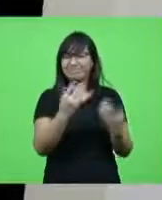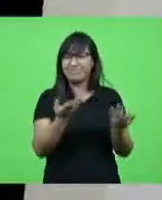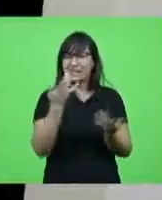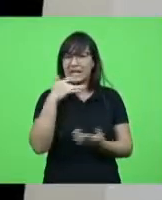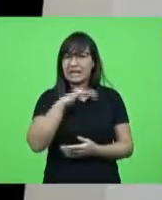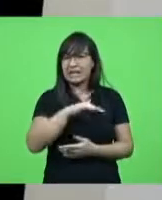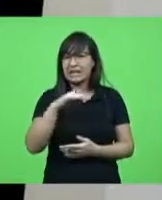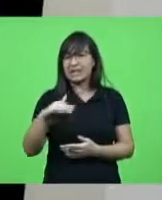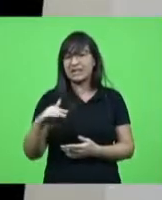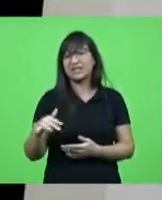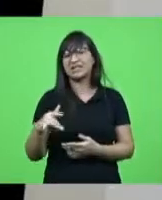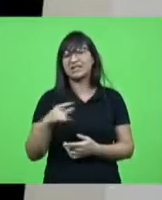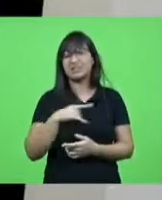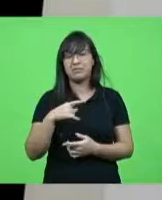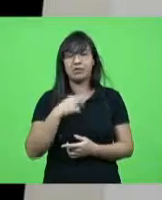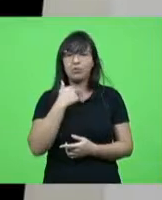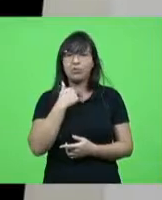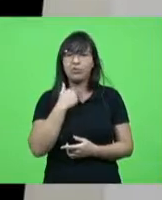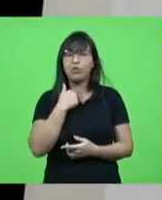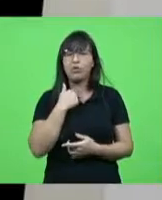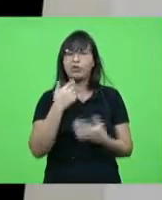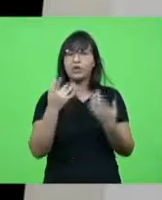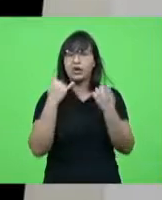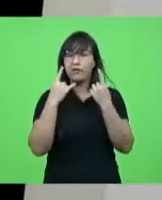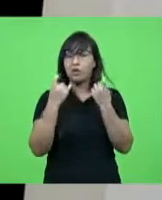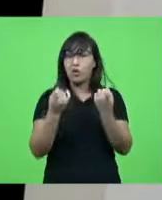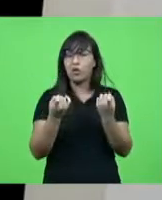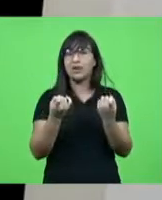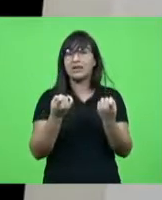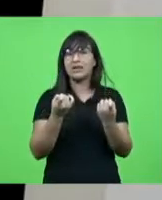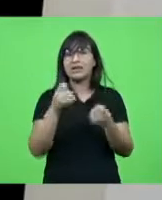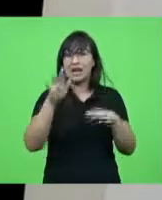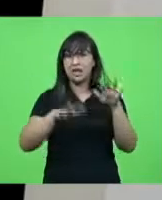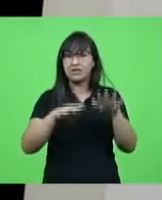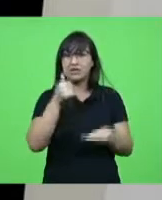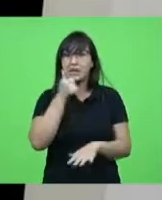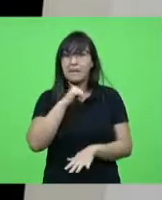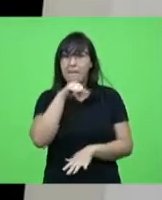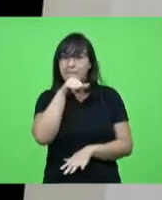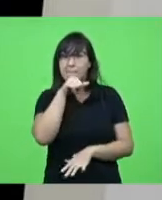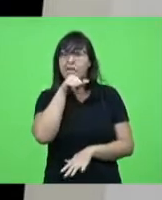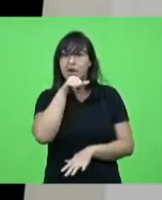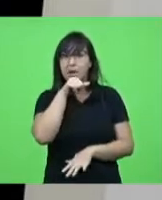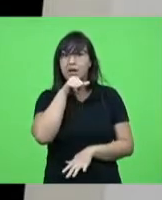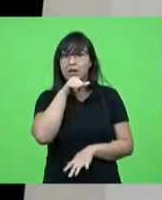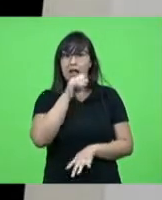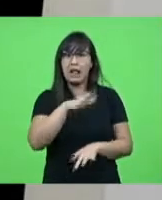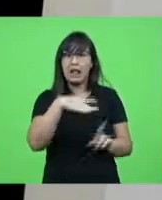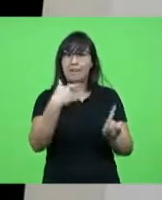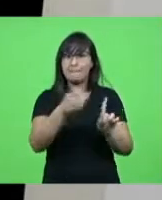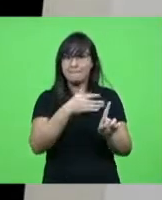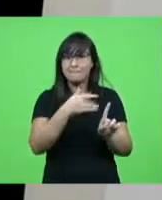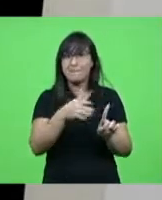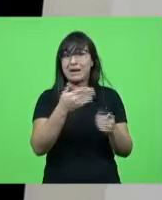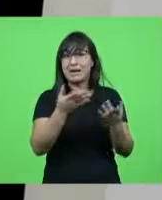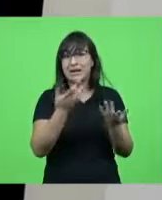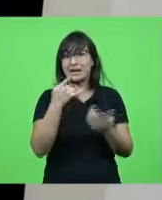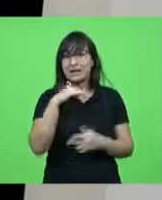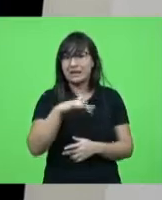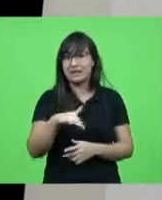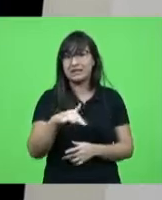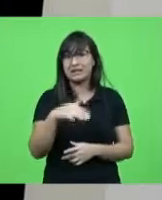segundo o autor da violência pasmem mas as vezes a mãe 52% é quem mais agride o pai 39%